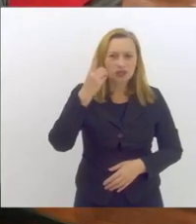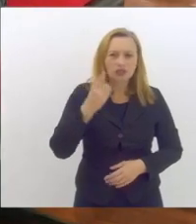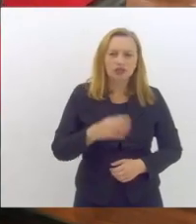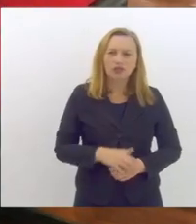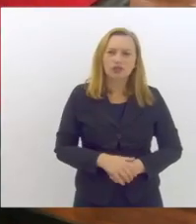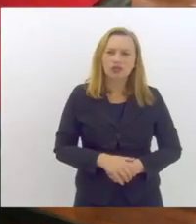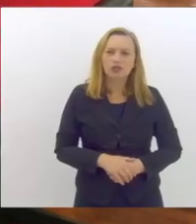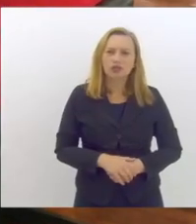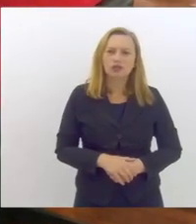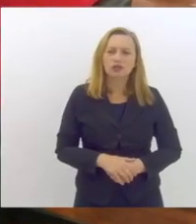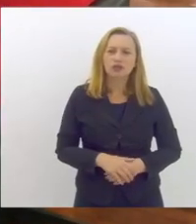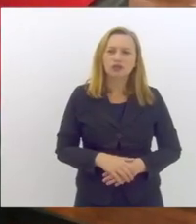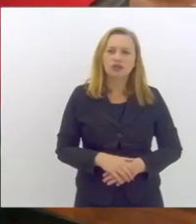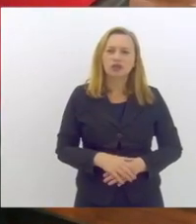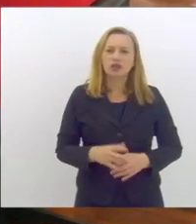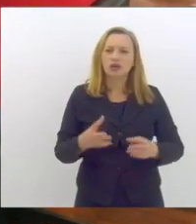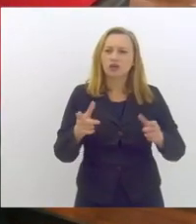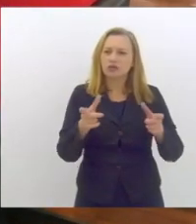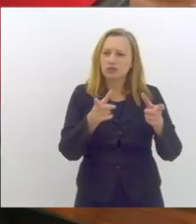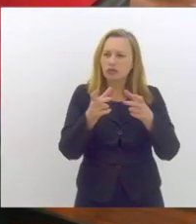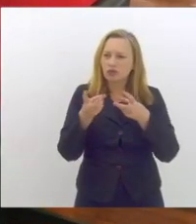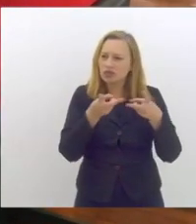escutando essas falas de todos aí